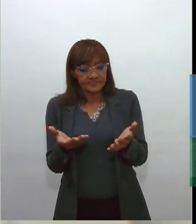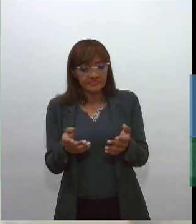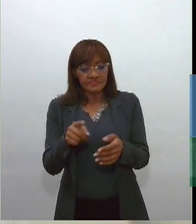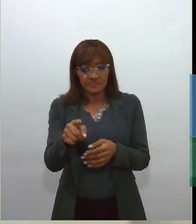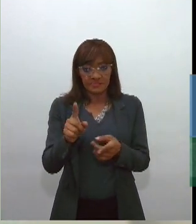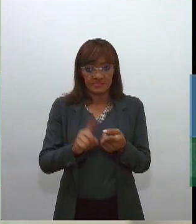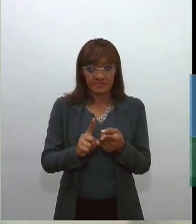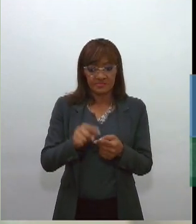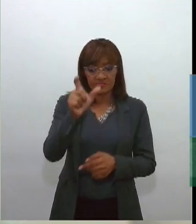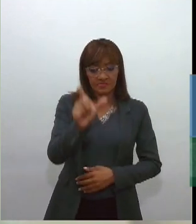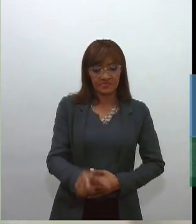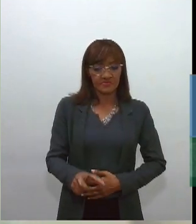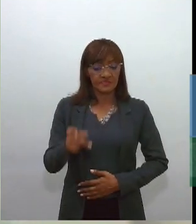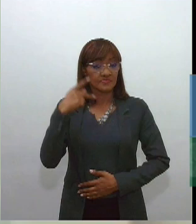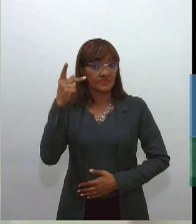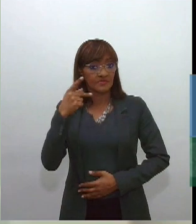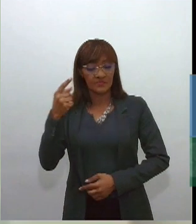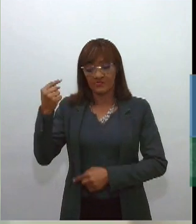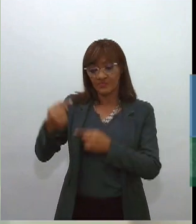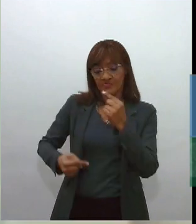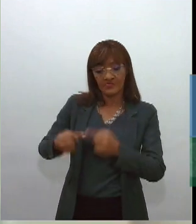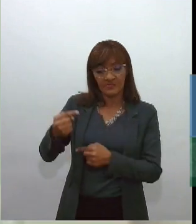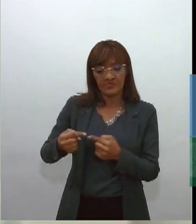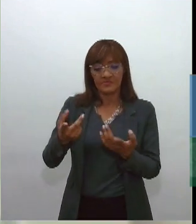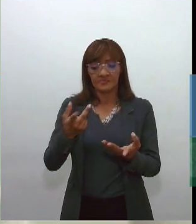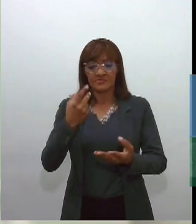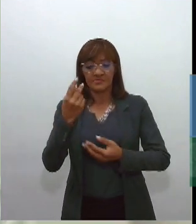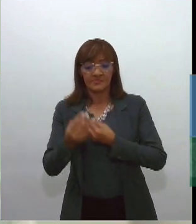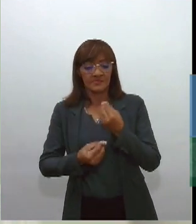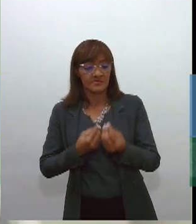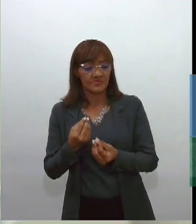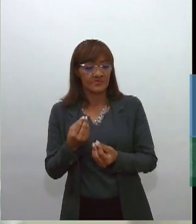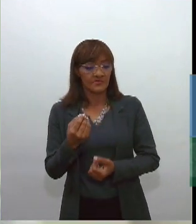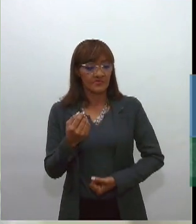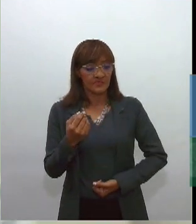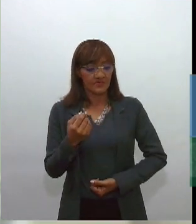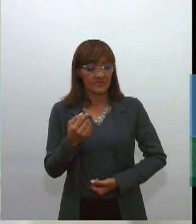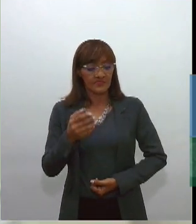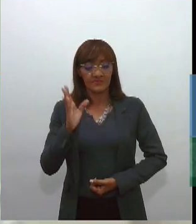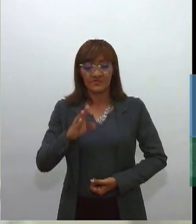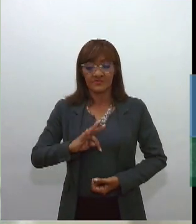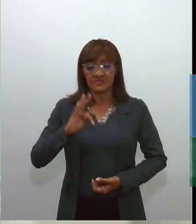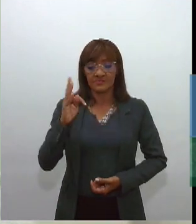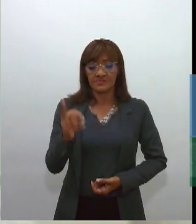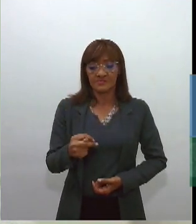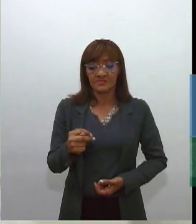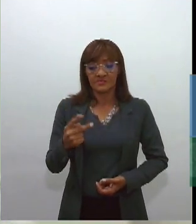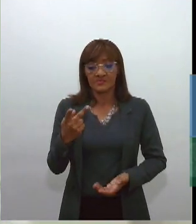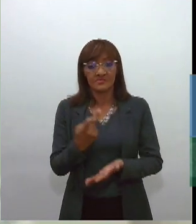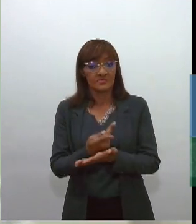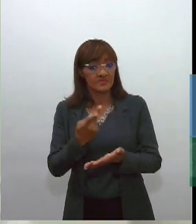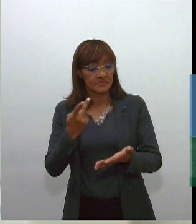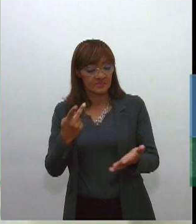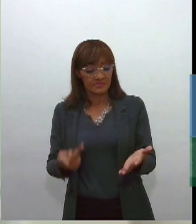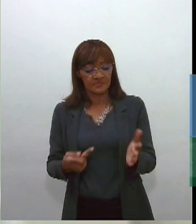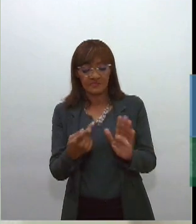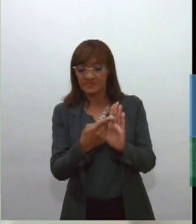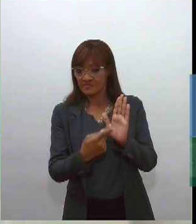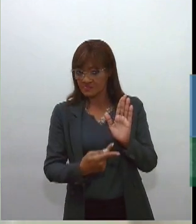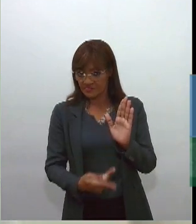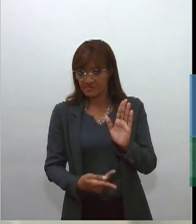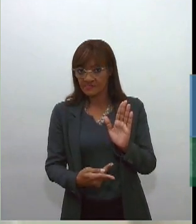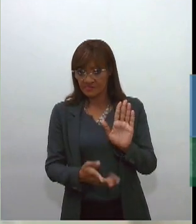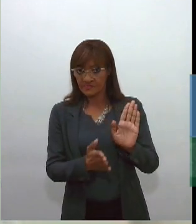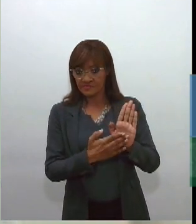dos interesses que estão em jogo, do que está acontecendo para além daquele projeto, daquela proposta de emenda